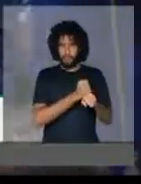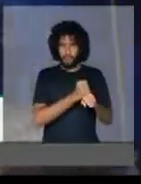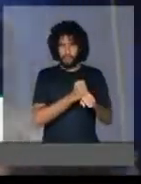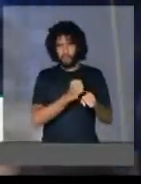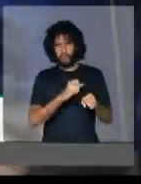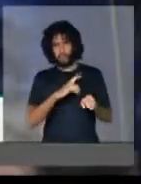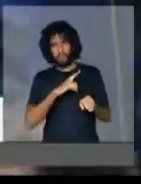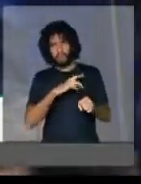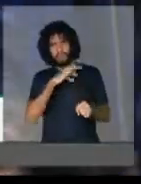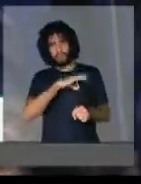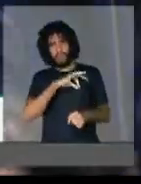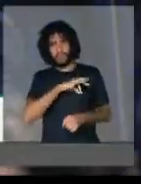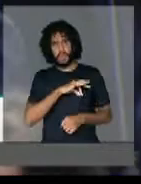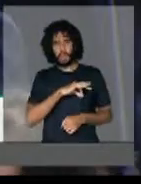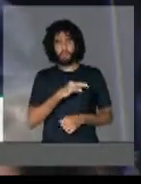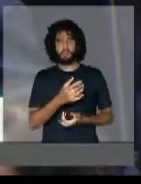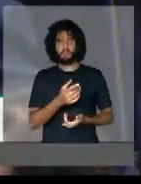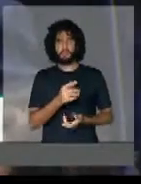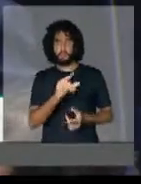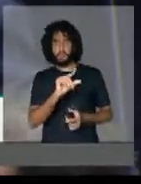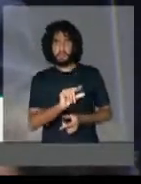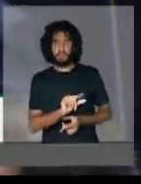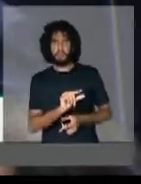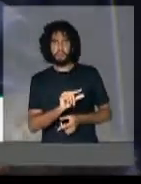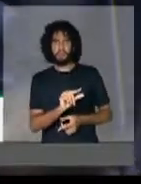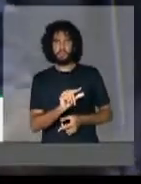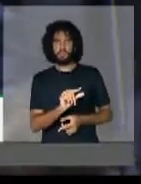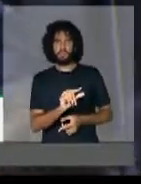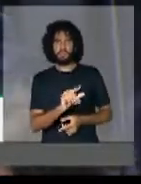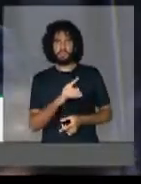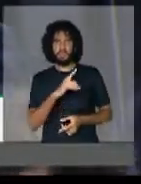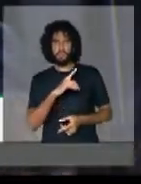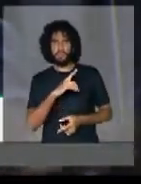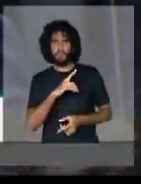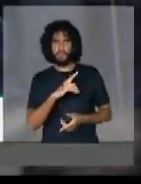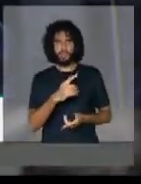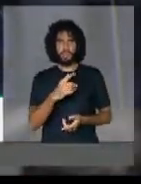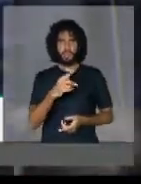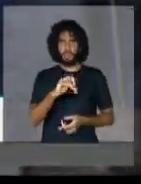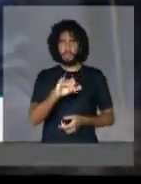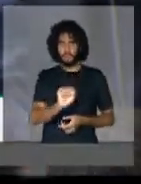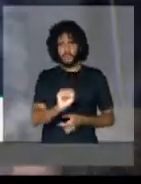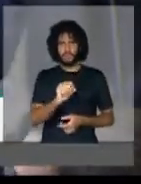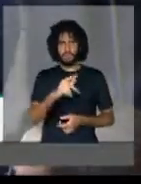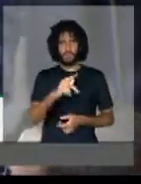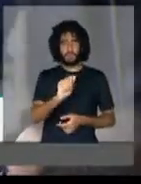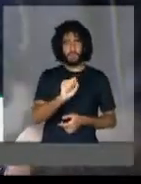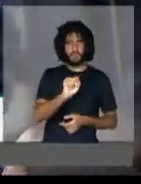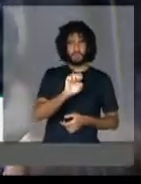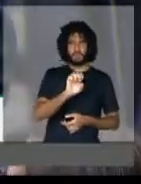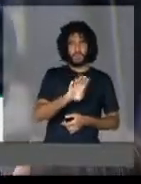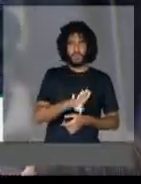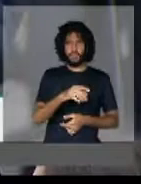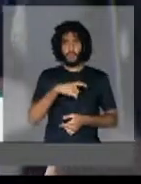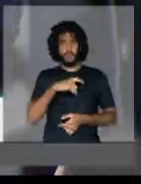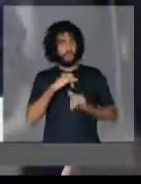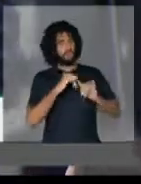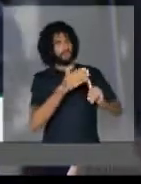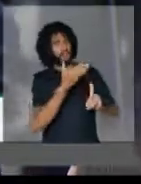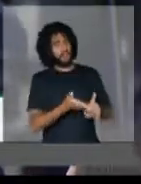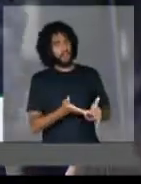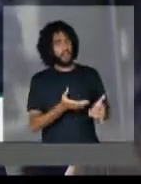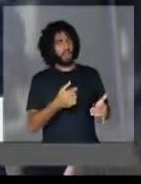ganhasse menos de dois salários mínimos, tinha direito a um salário mínimo de PIS-PASEP, eu chego e digo, ô desgraçada,